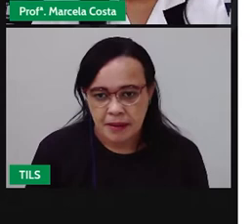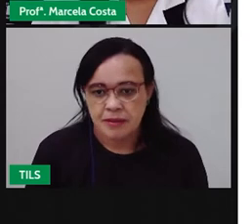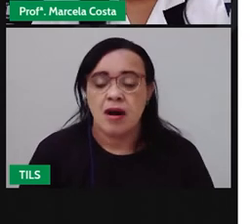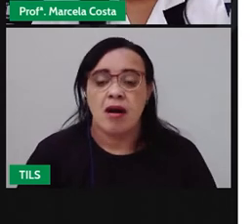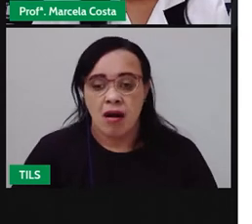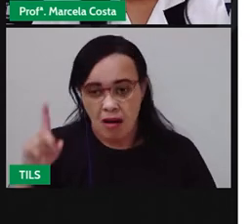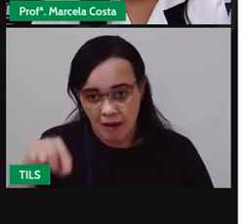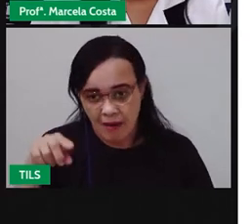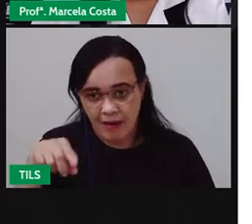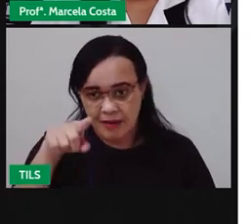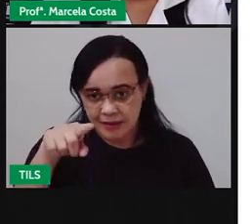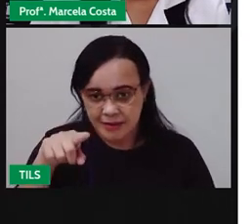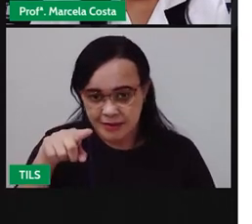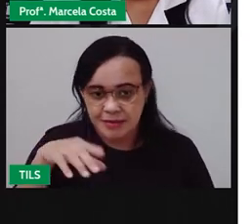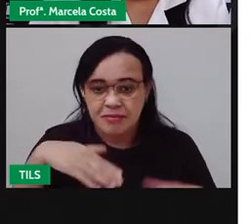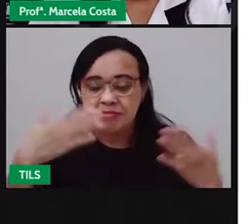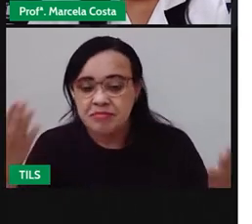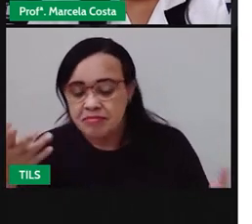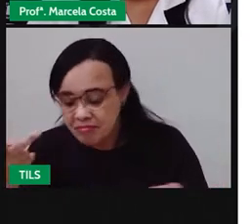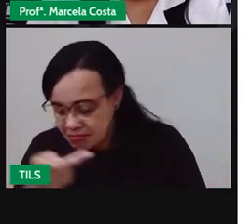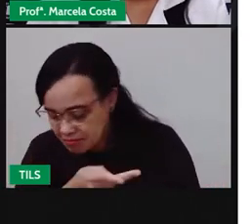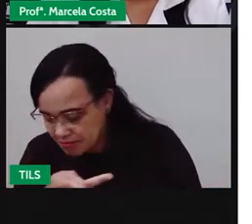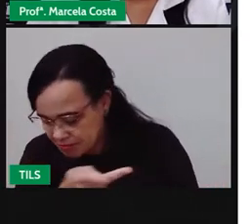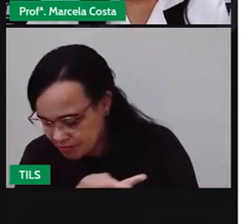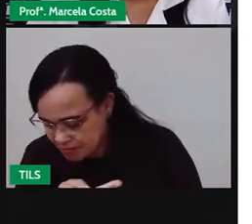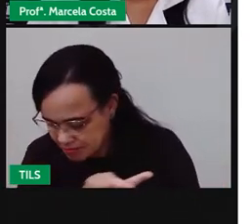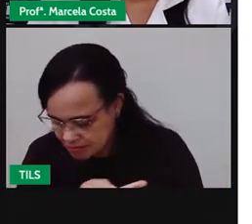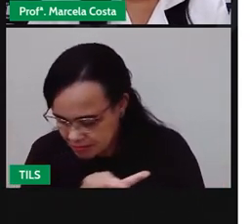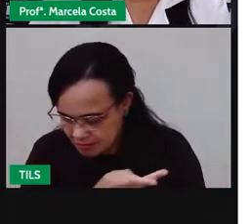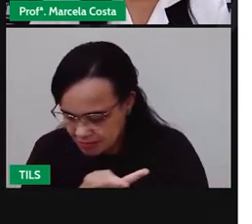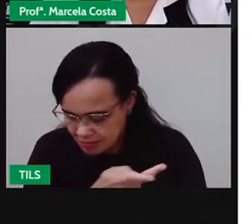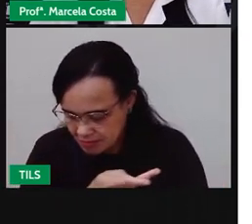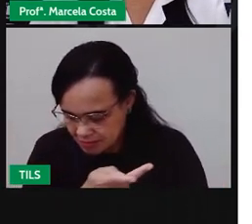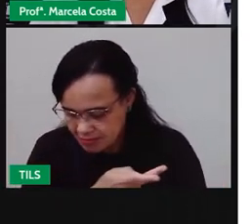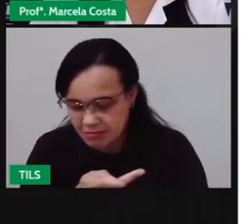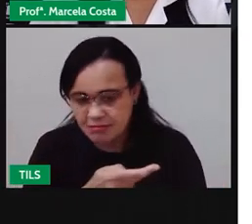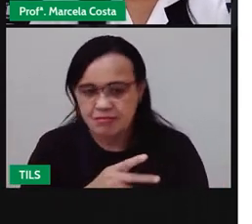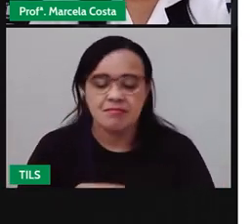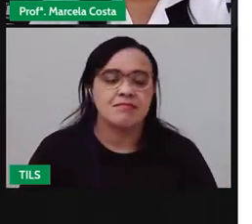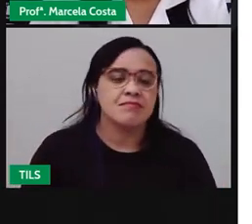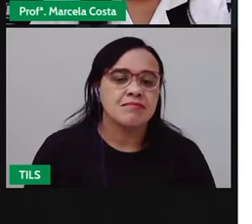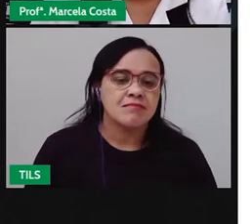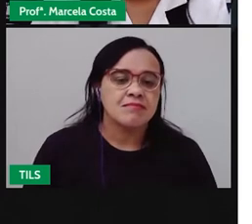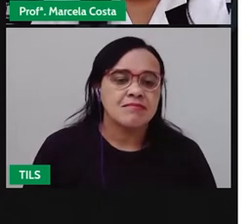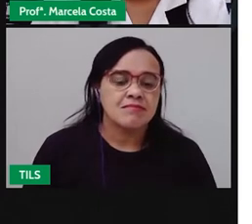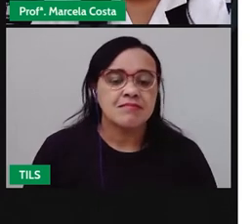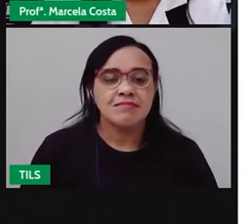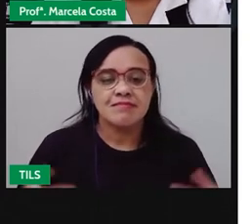Alagoas. Onde é que está a outra peça representando o estado de Alagoas?